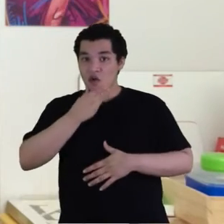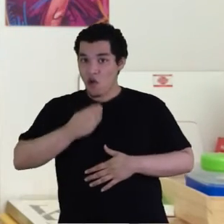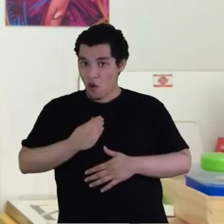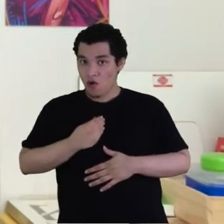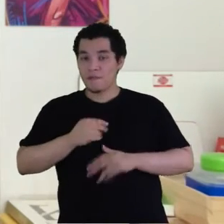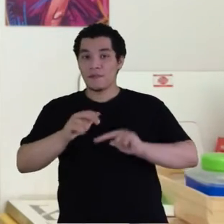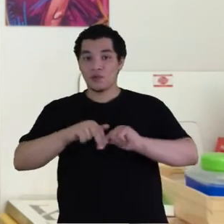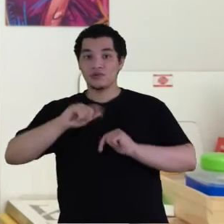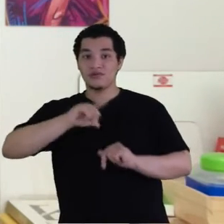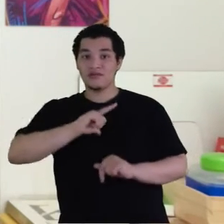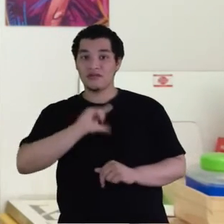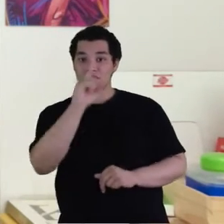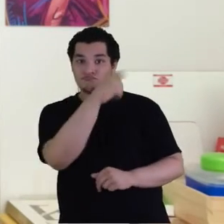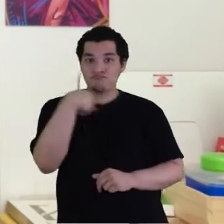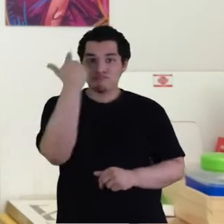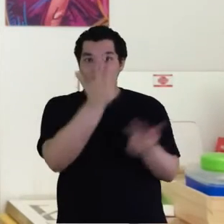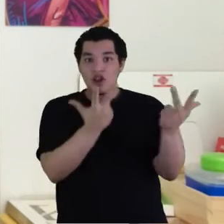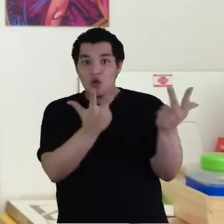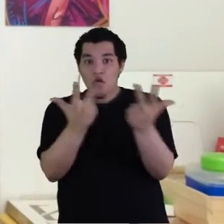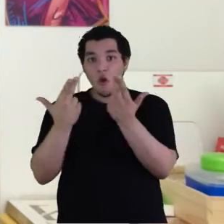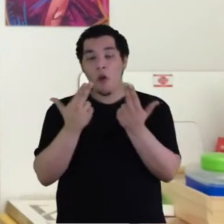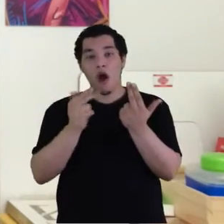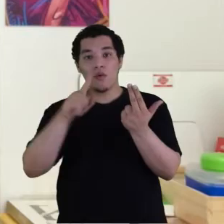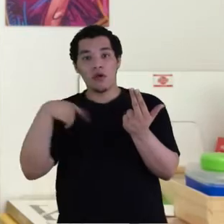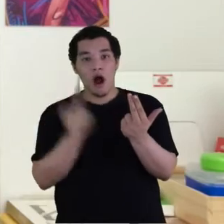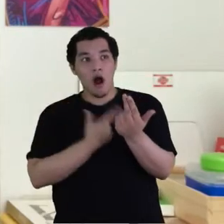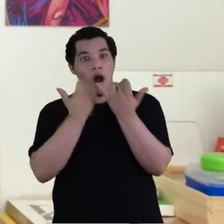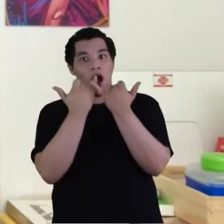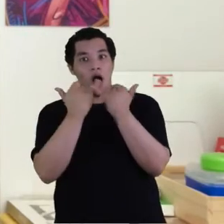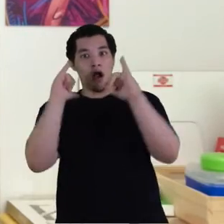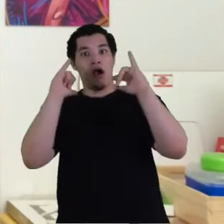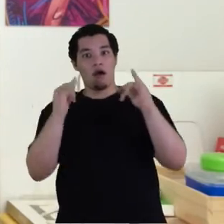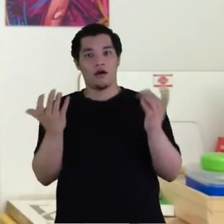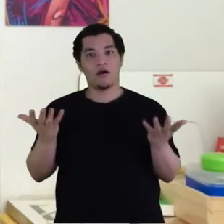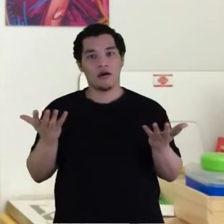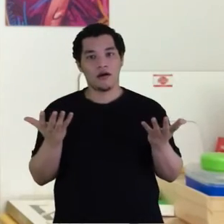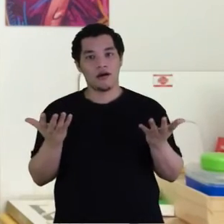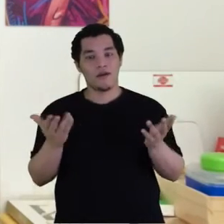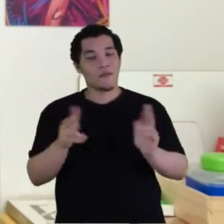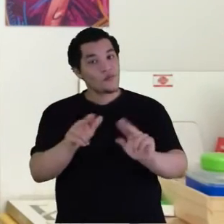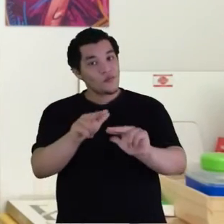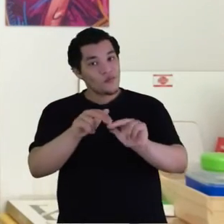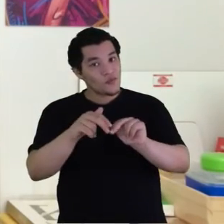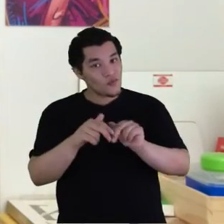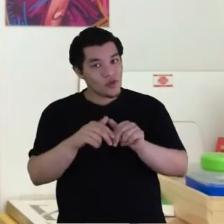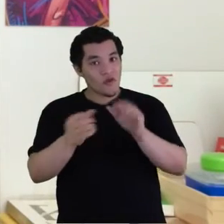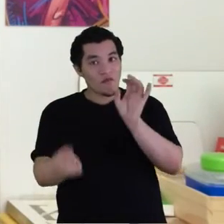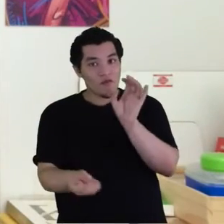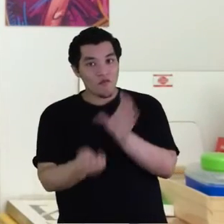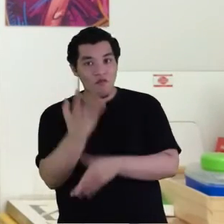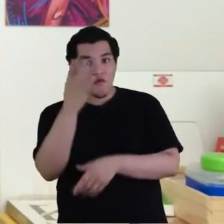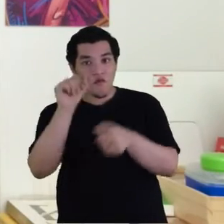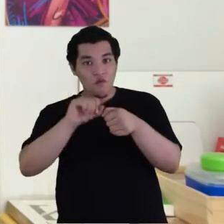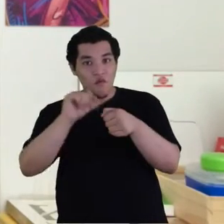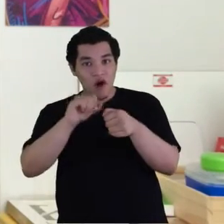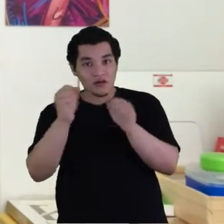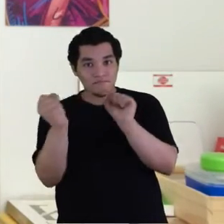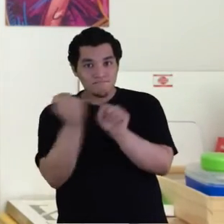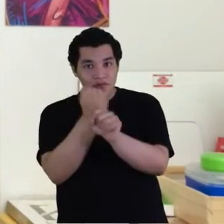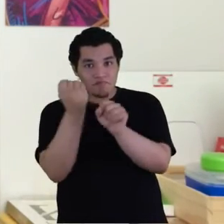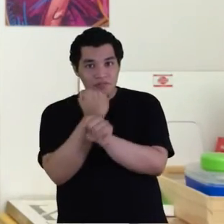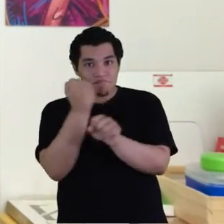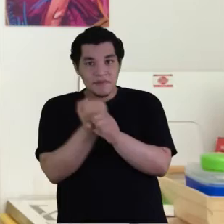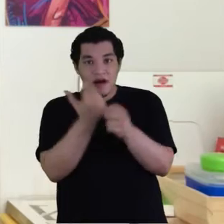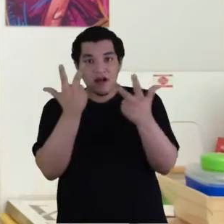igualdade é bem mais impressionante, que se fora formada separadamente com o